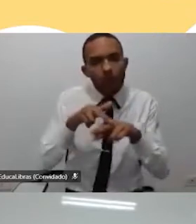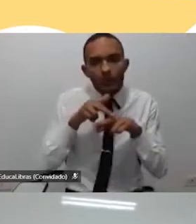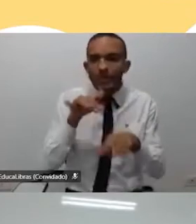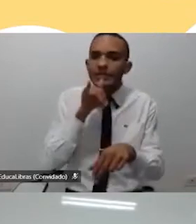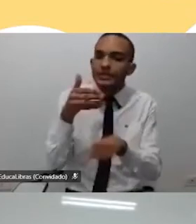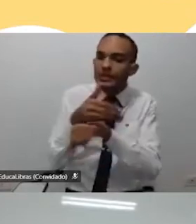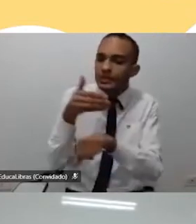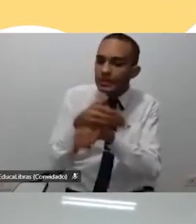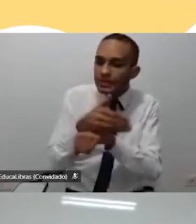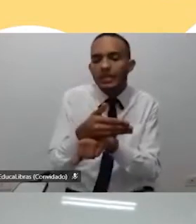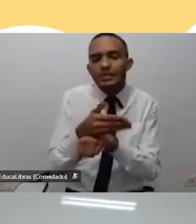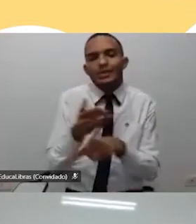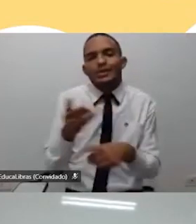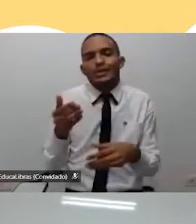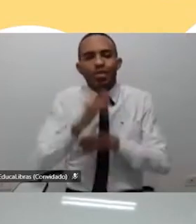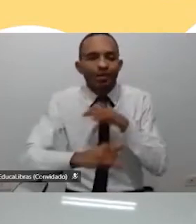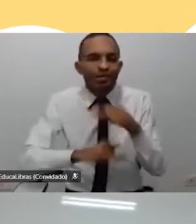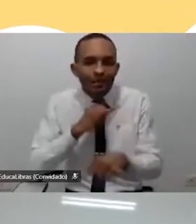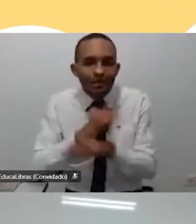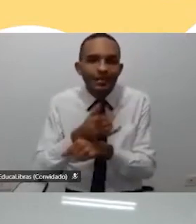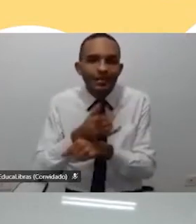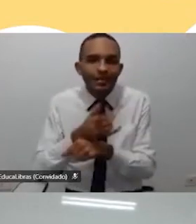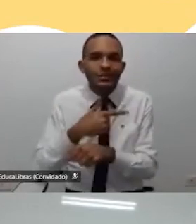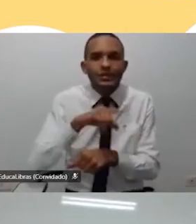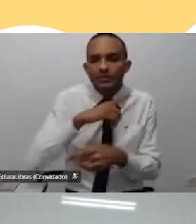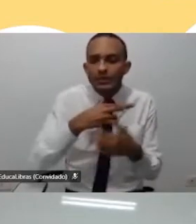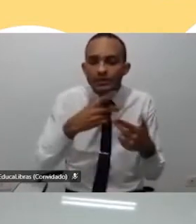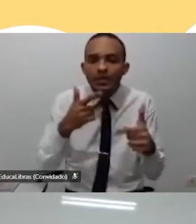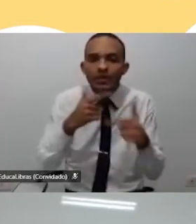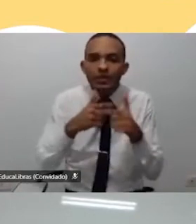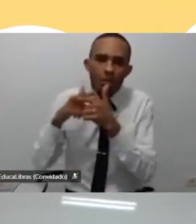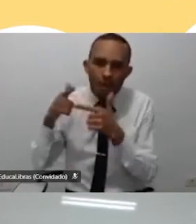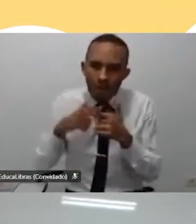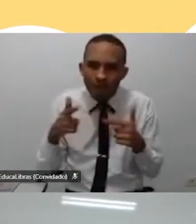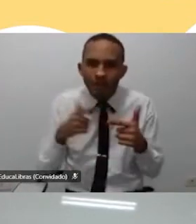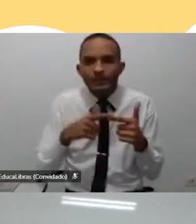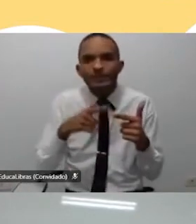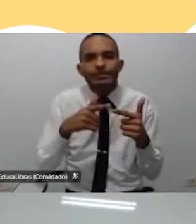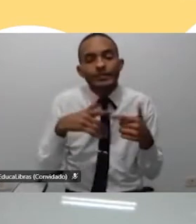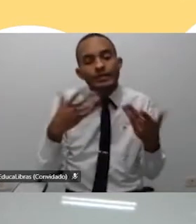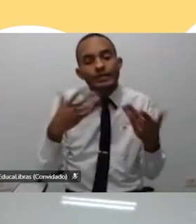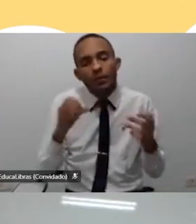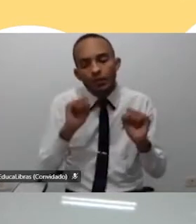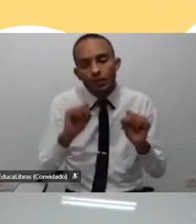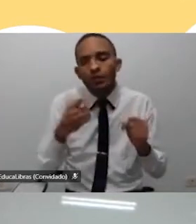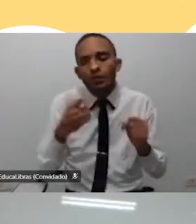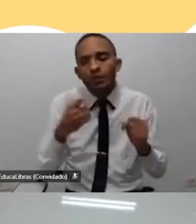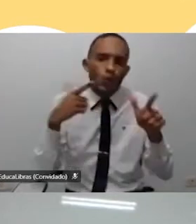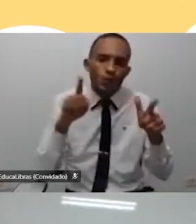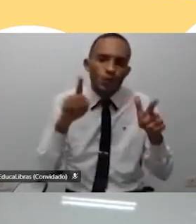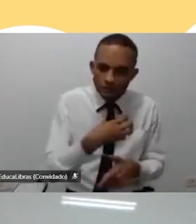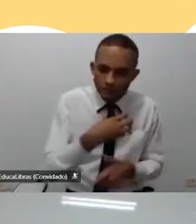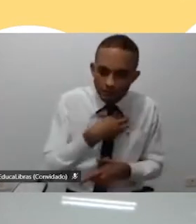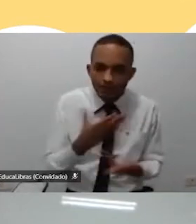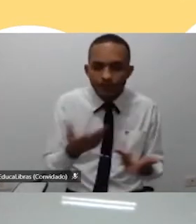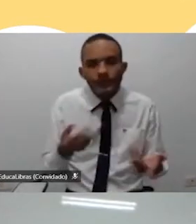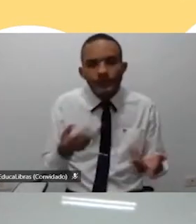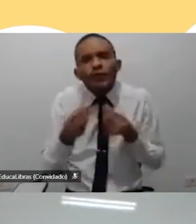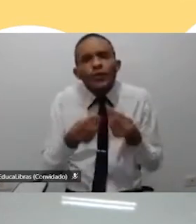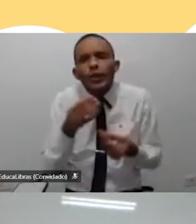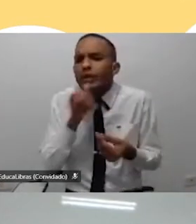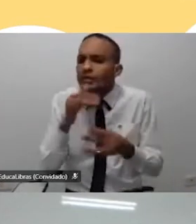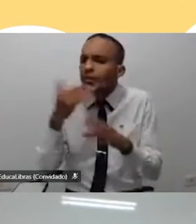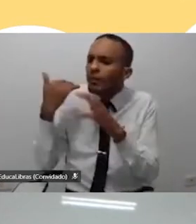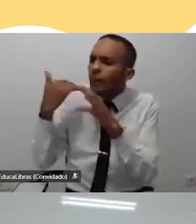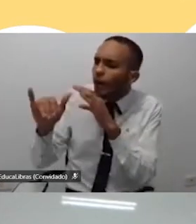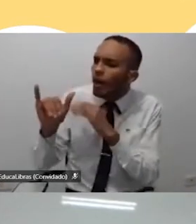acesso à internet, nós temos muito esse problema, aí você pode chegar de outras formas. Então, como é que você manda um